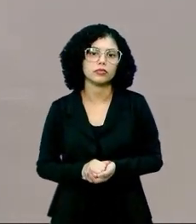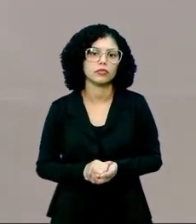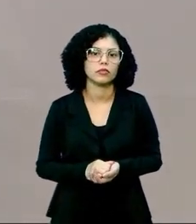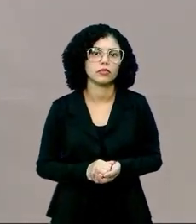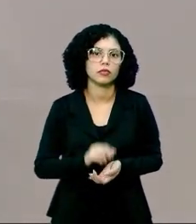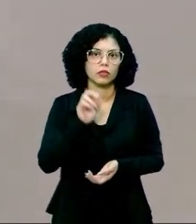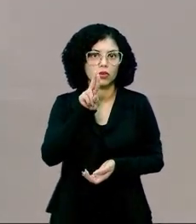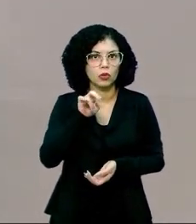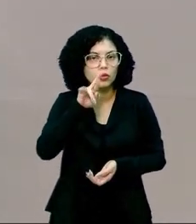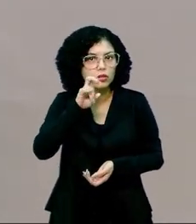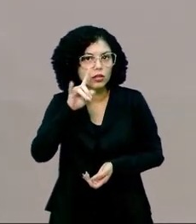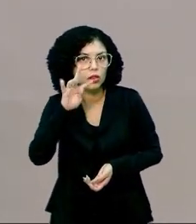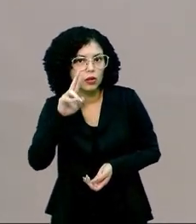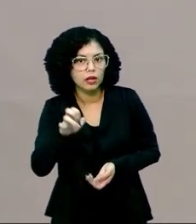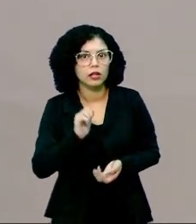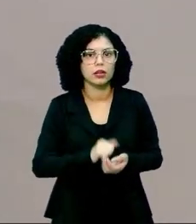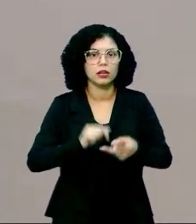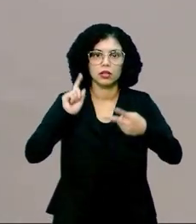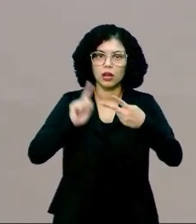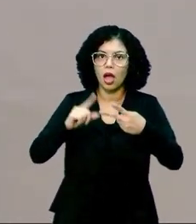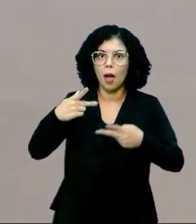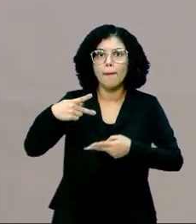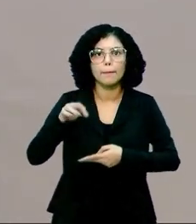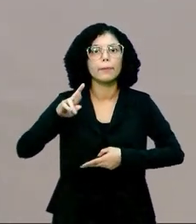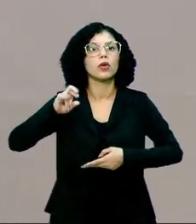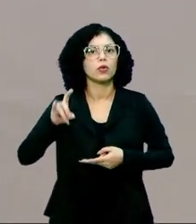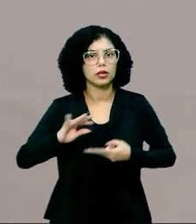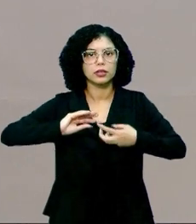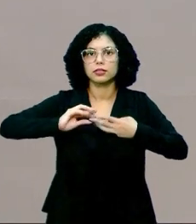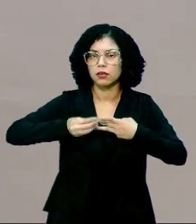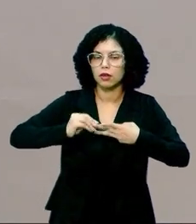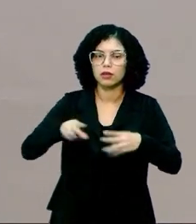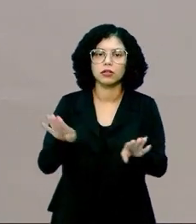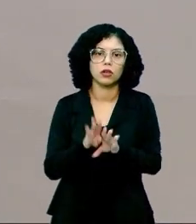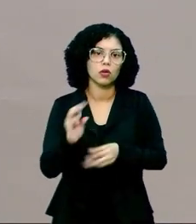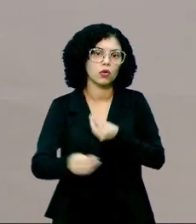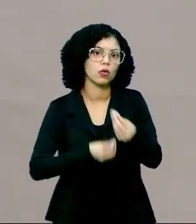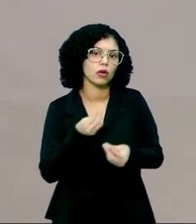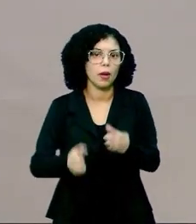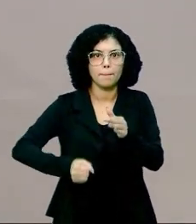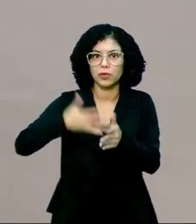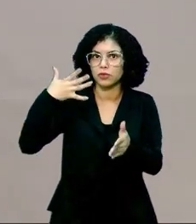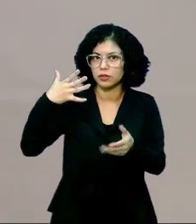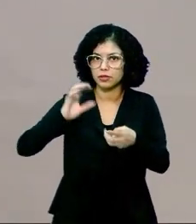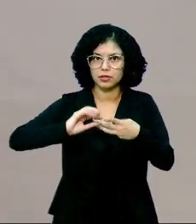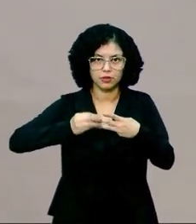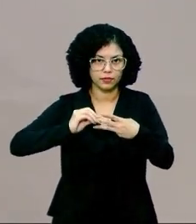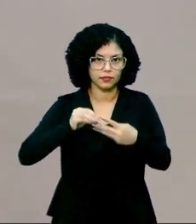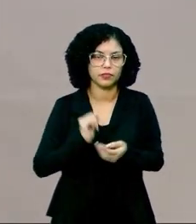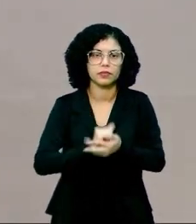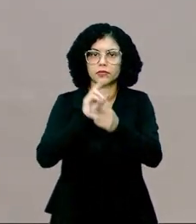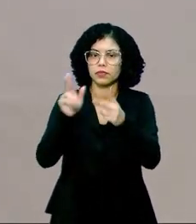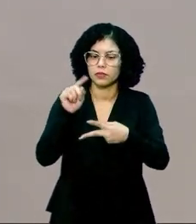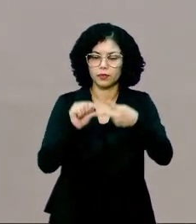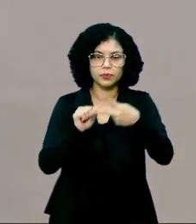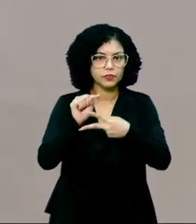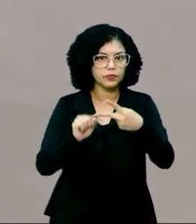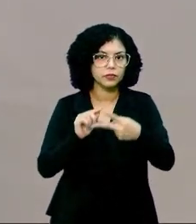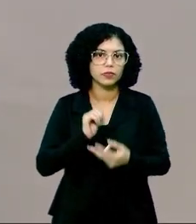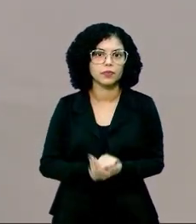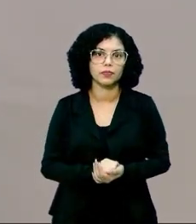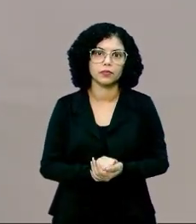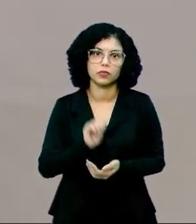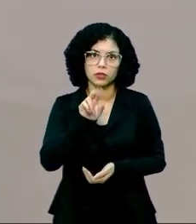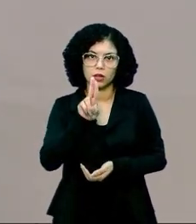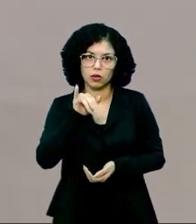unicelulares e os pluricelulares, conhecidos também como multicelulares. Qual é a diferença entre essas células?